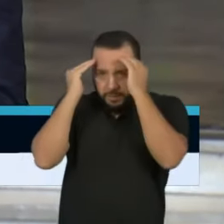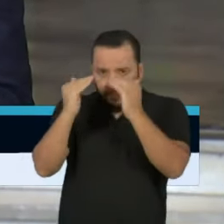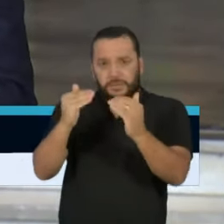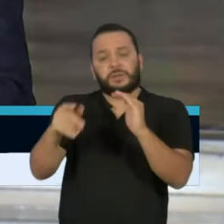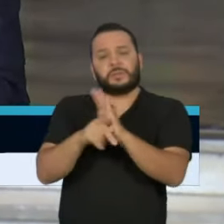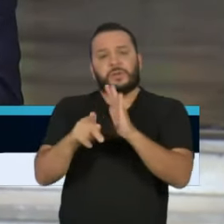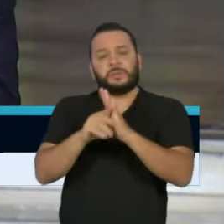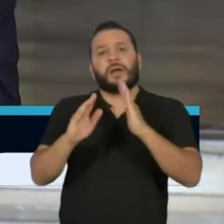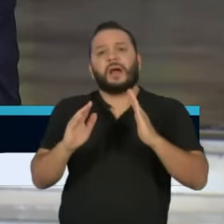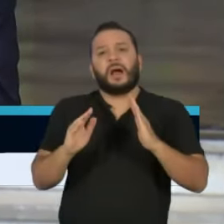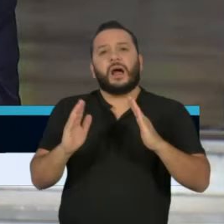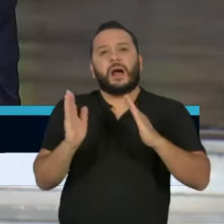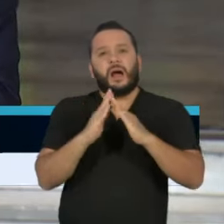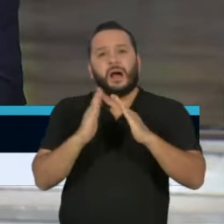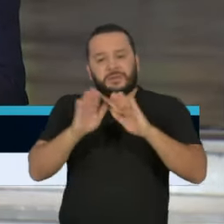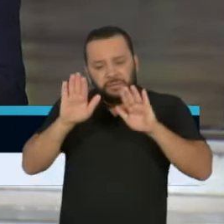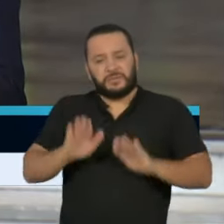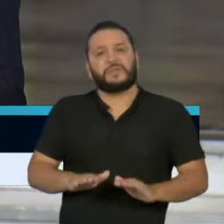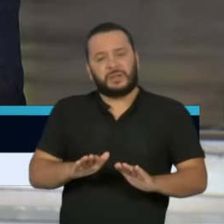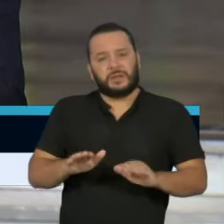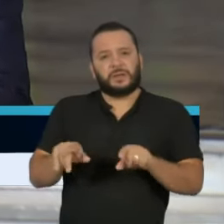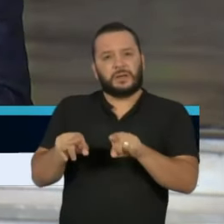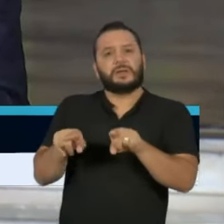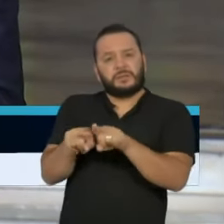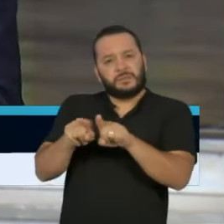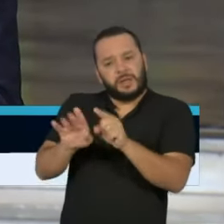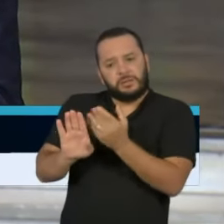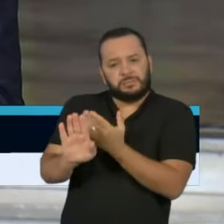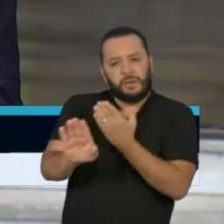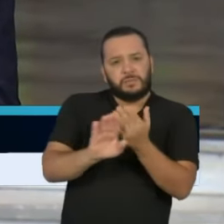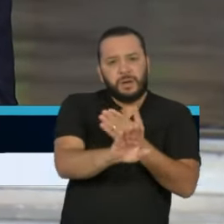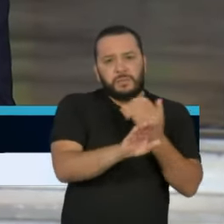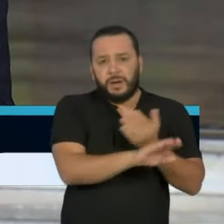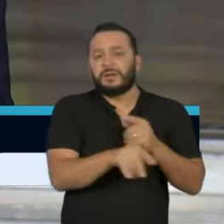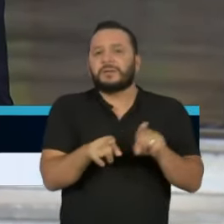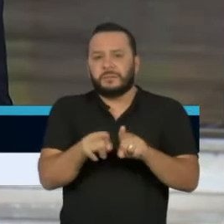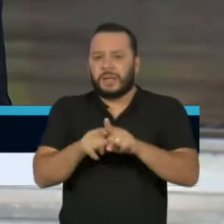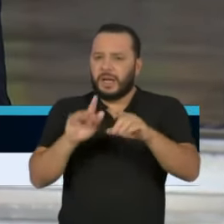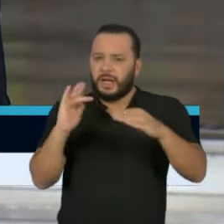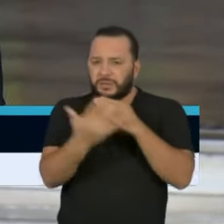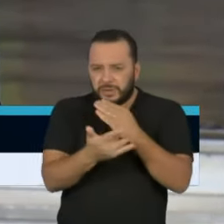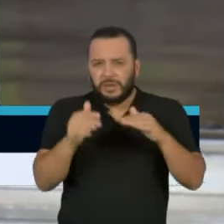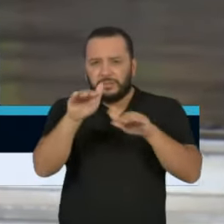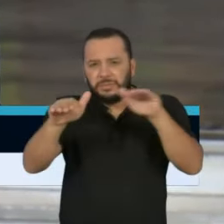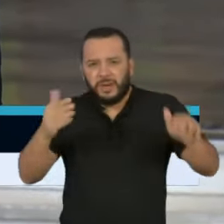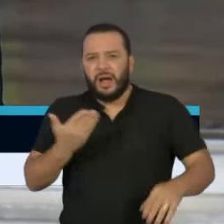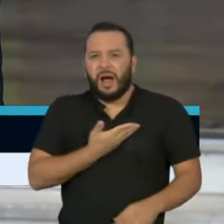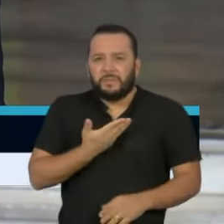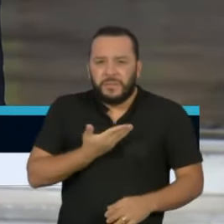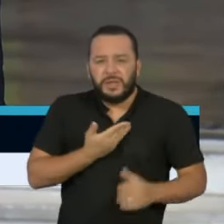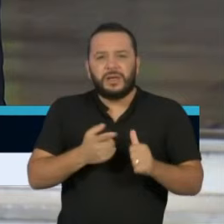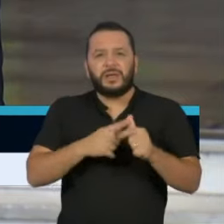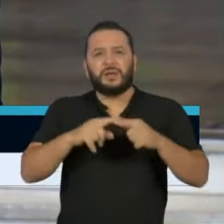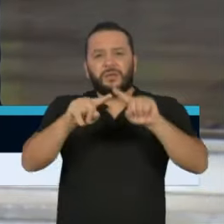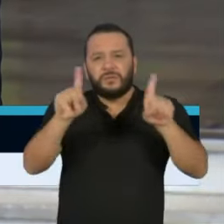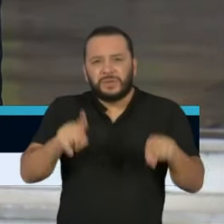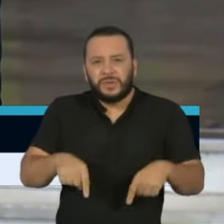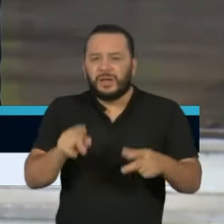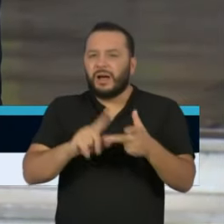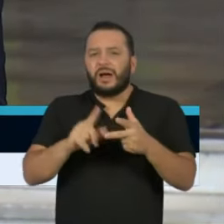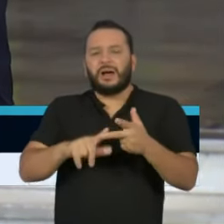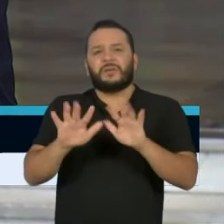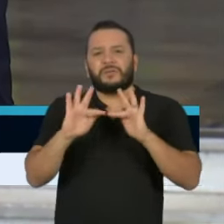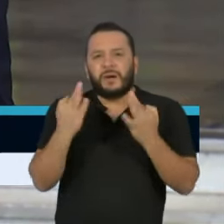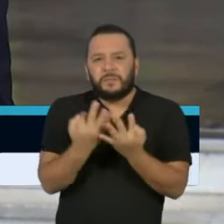a decisão de ficar em casa. E tem estimulado também pelas redes sociais para que seus amigos, seguidores e parentes também